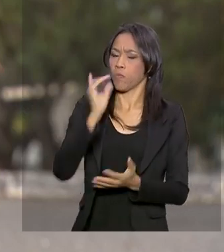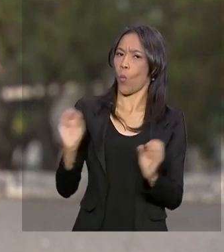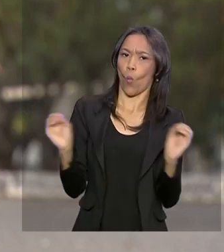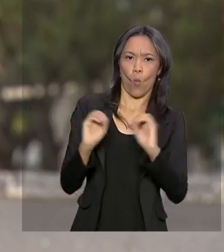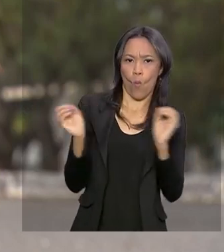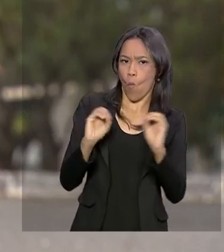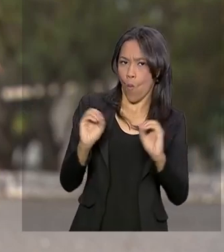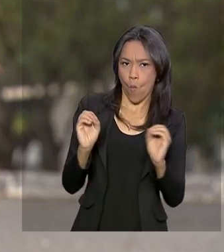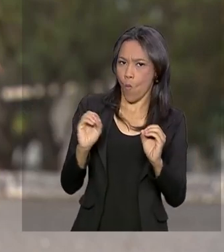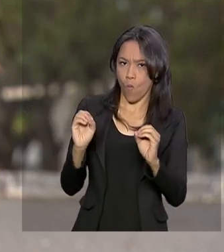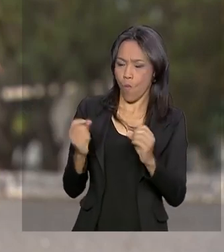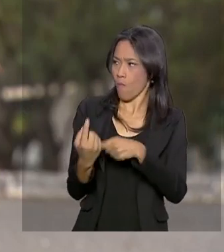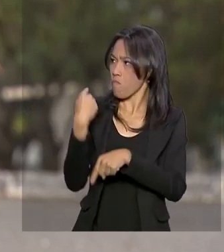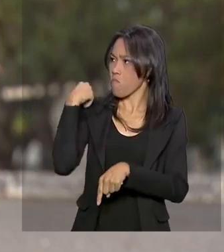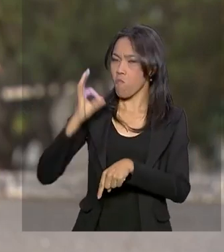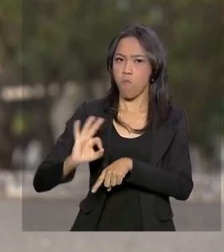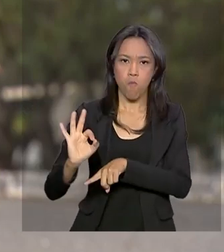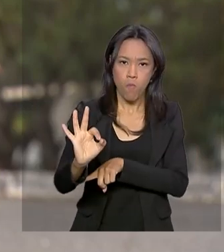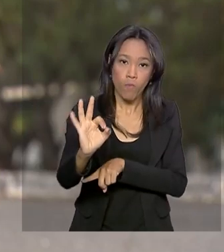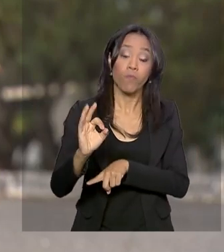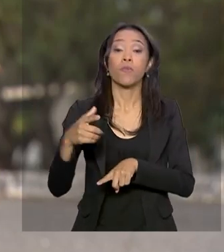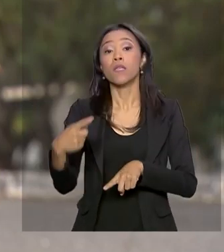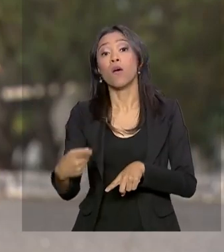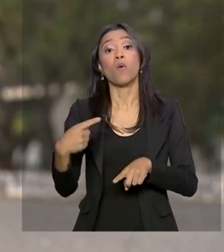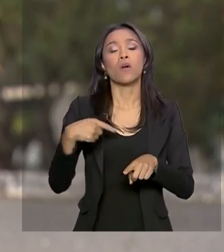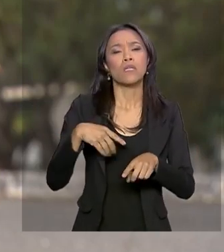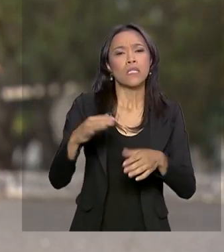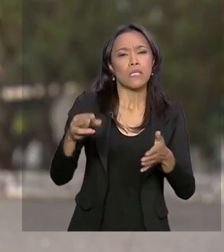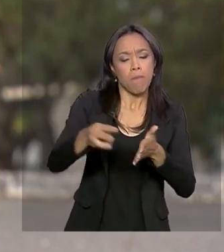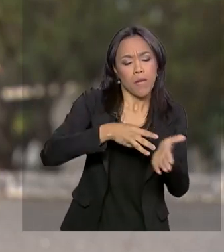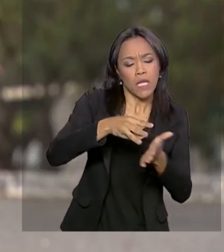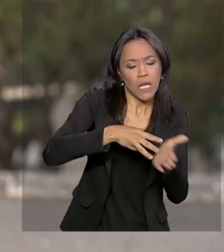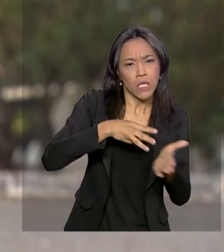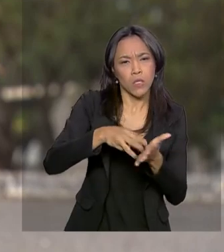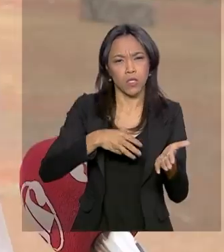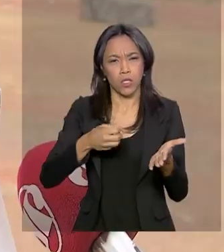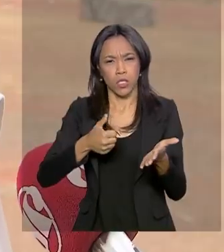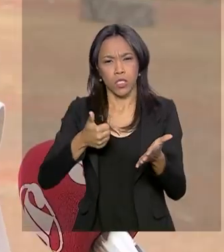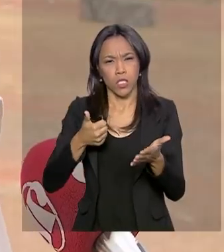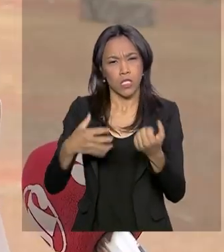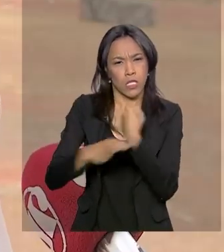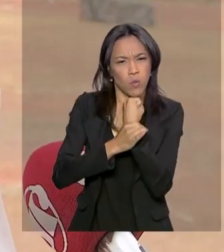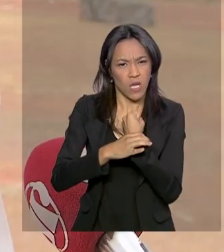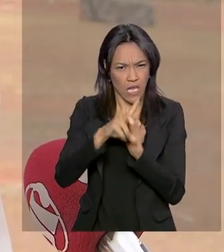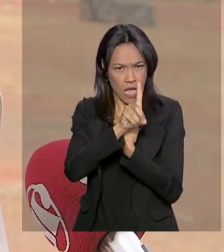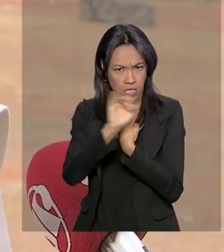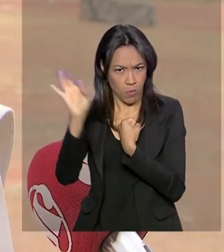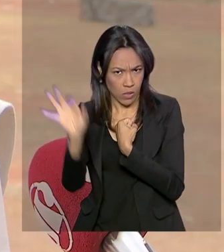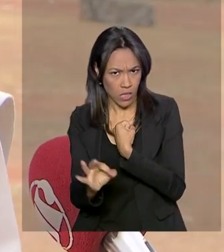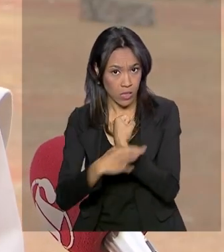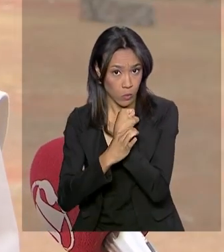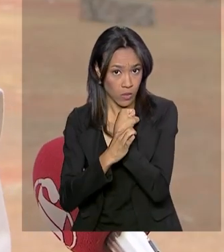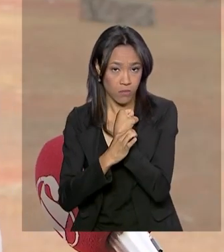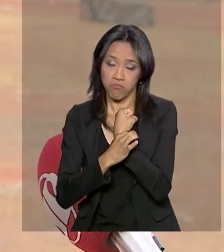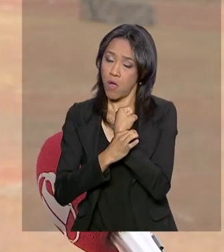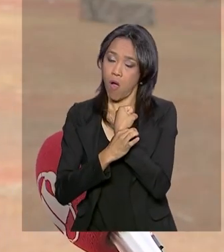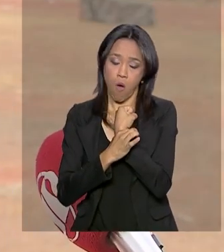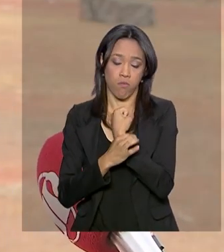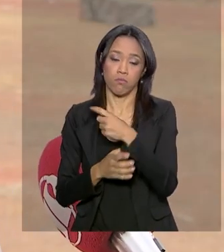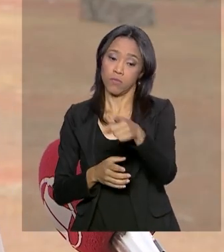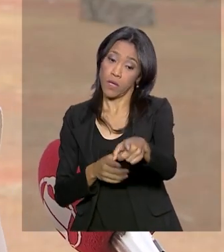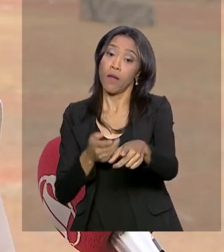do GSI garante que nenhum método de segurança é 100%. É lógico que existe um